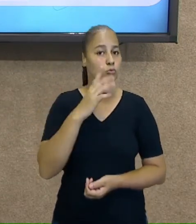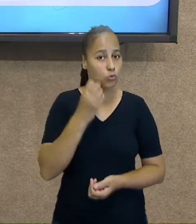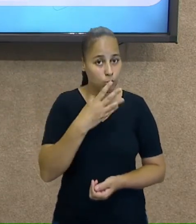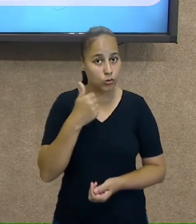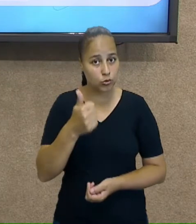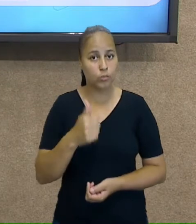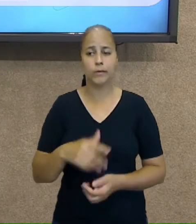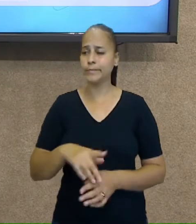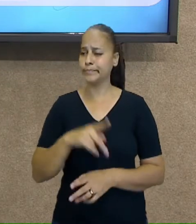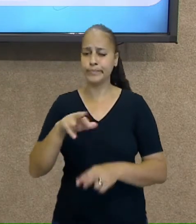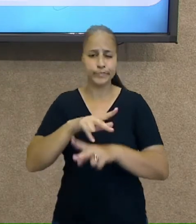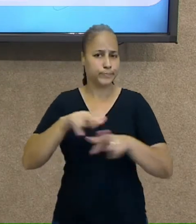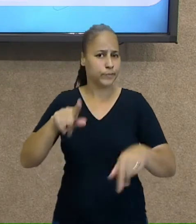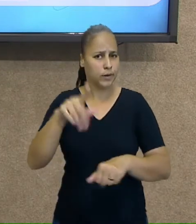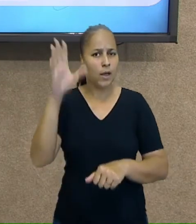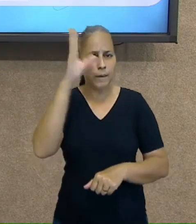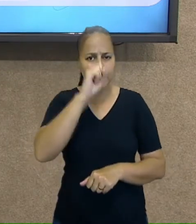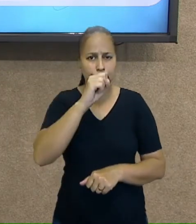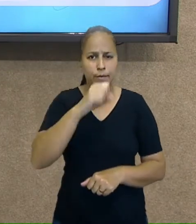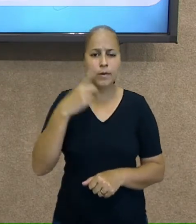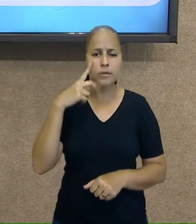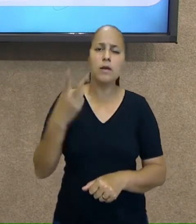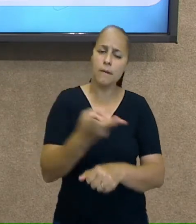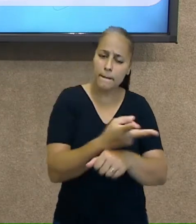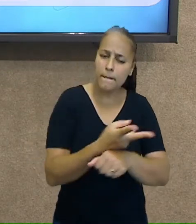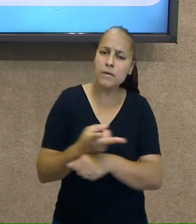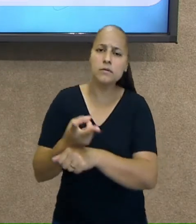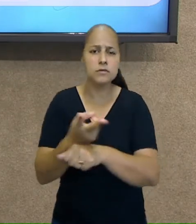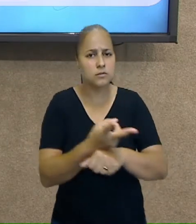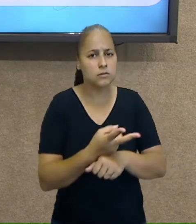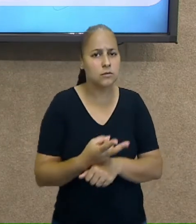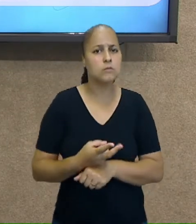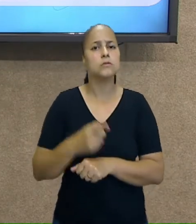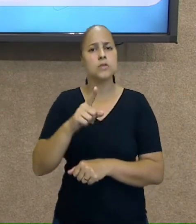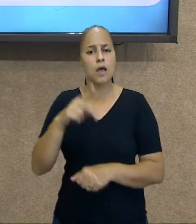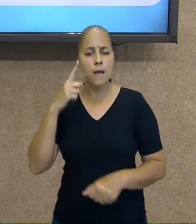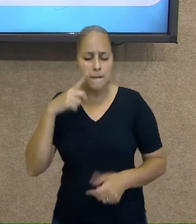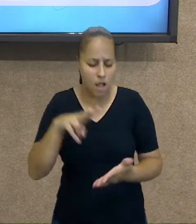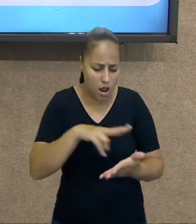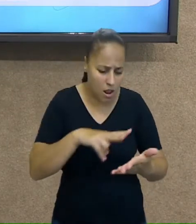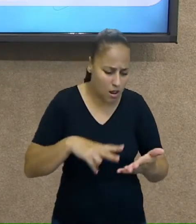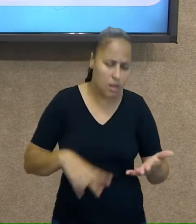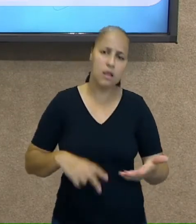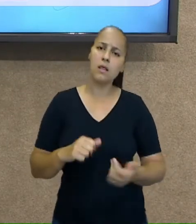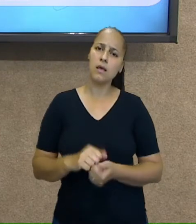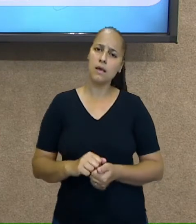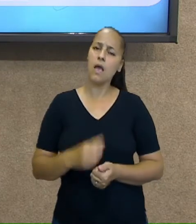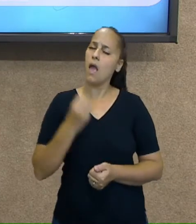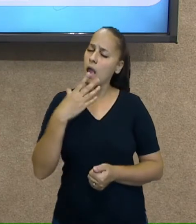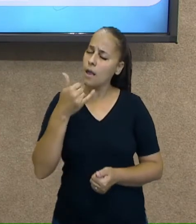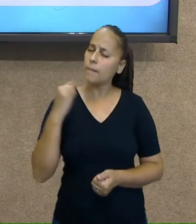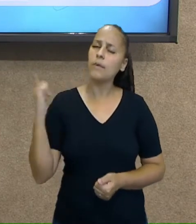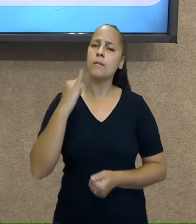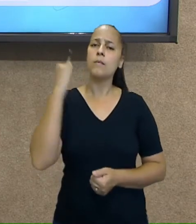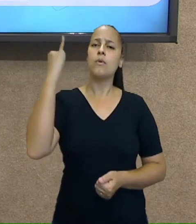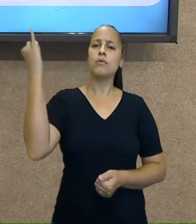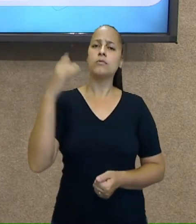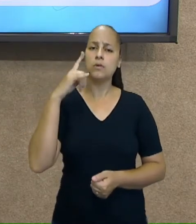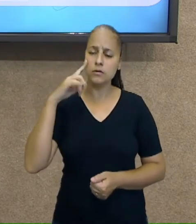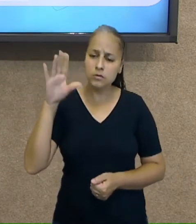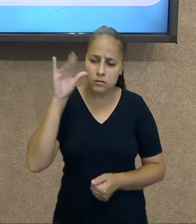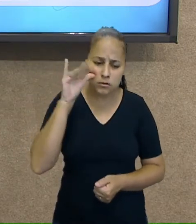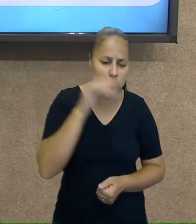Tem tanta coisa legal para vocês aprenderem, para vocês descobrirem. E vocês vão descobrir, não